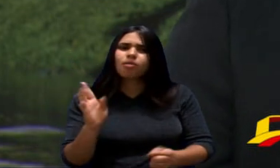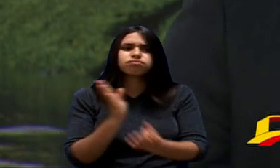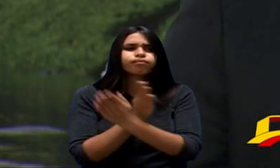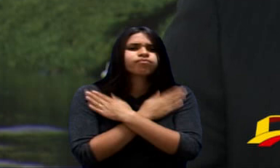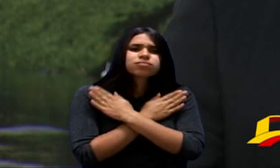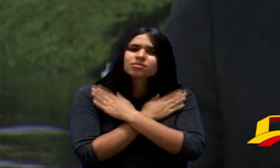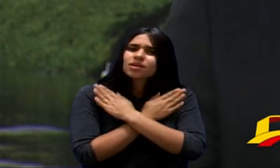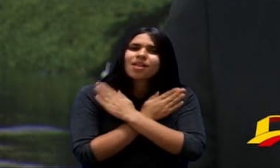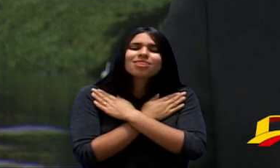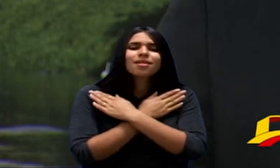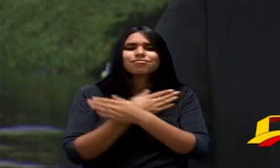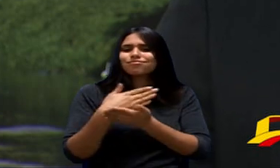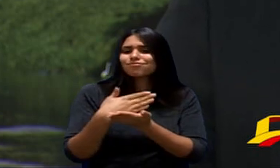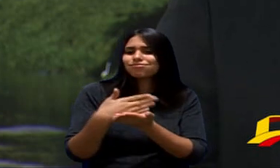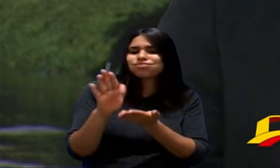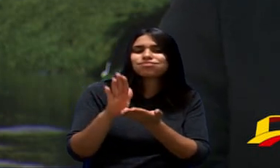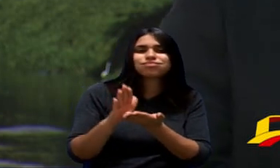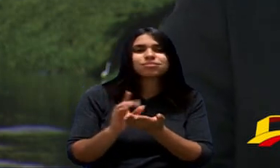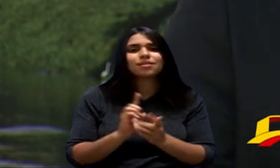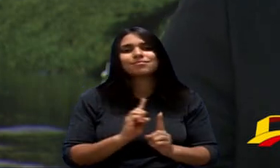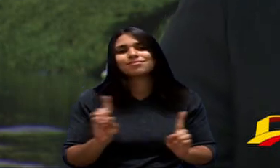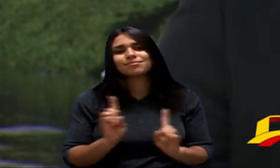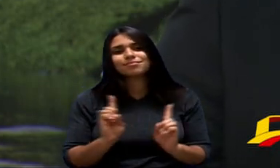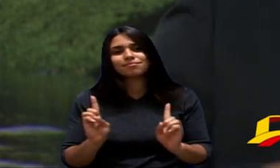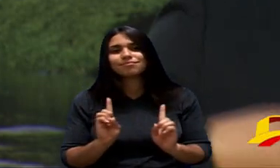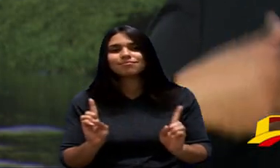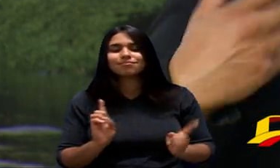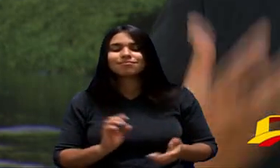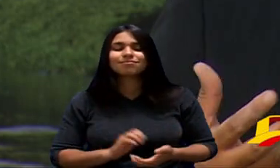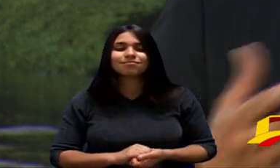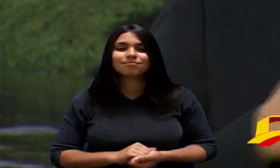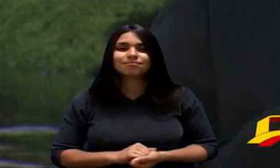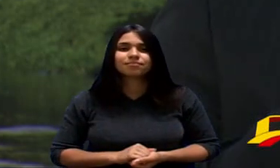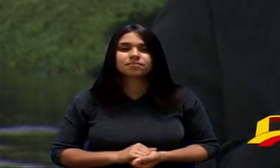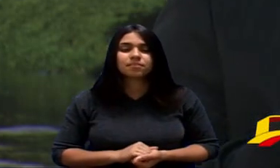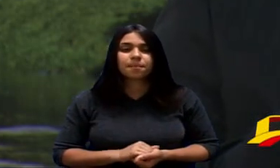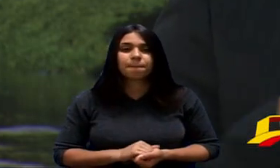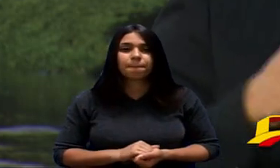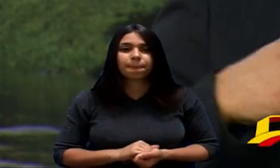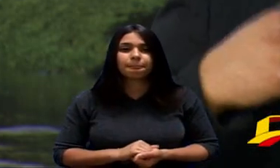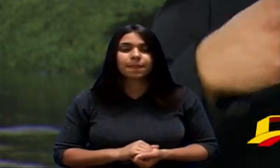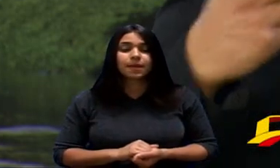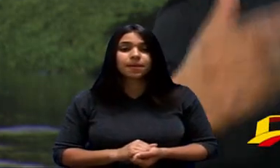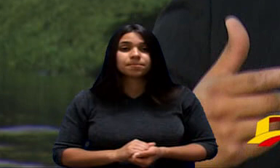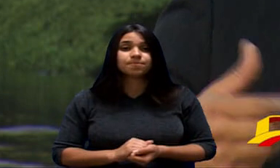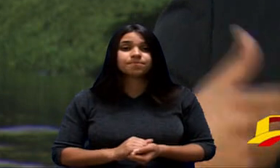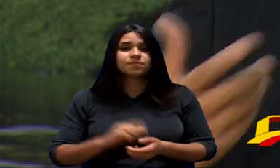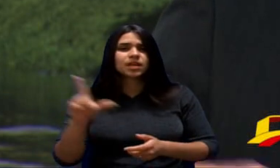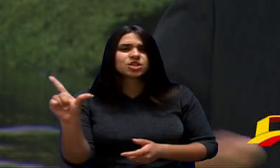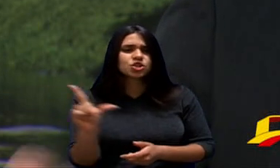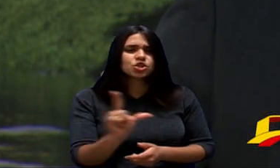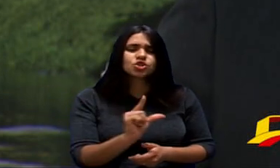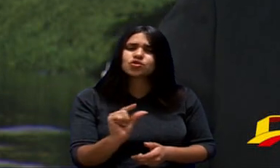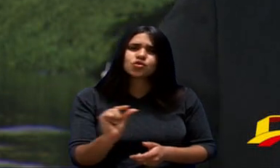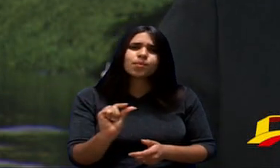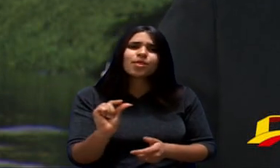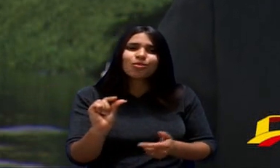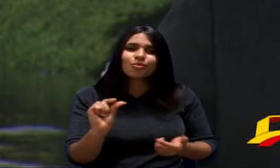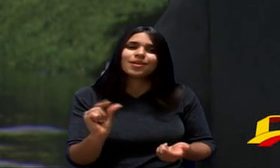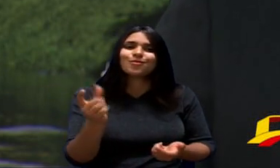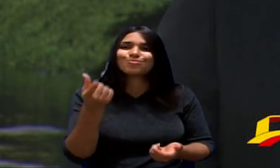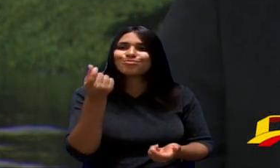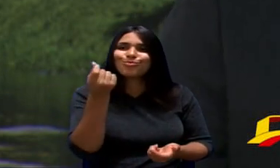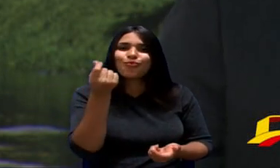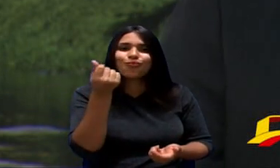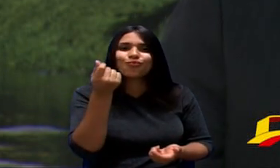De Criar Um Sistema Para Criar Demissões Para Criar Uma Situação Para Que Isso Vai Diminuir O Valor Do Combustível Isso